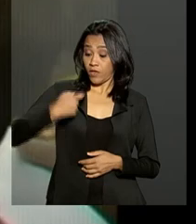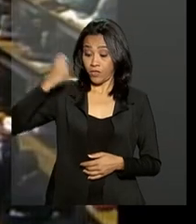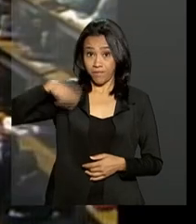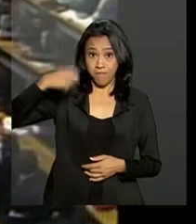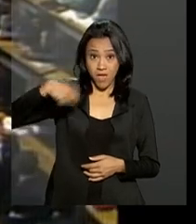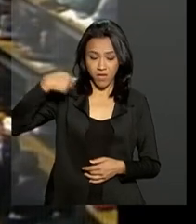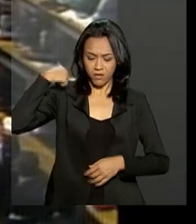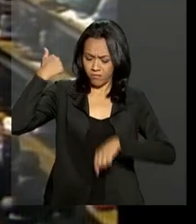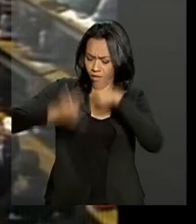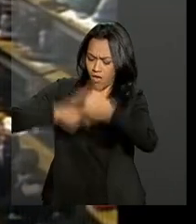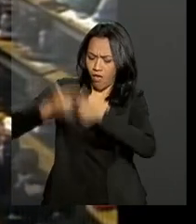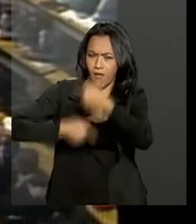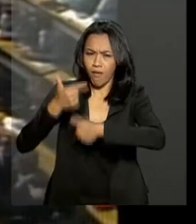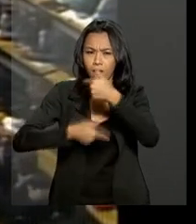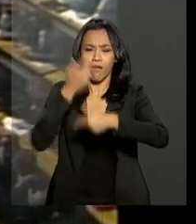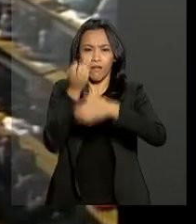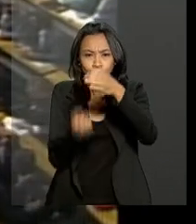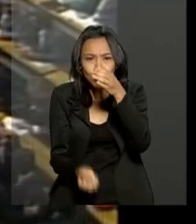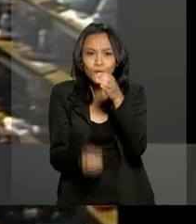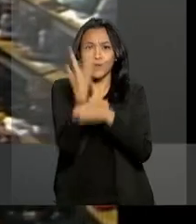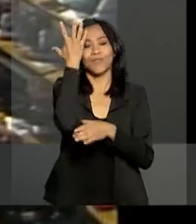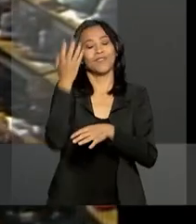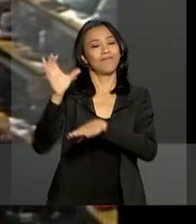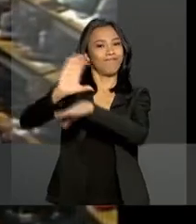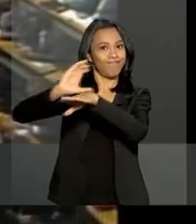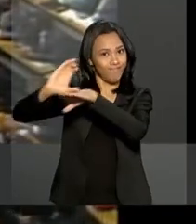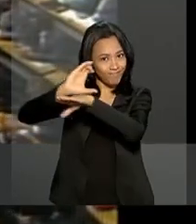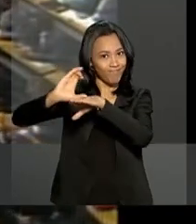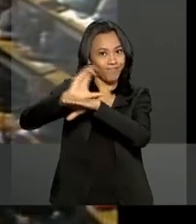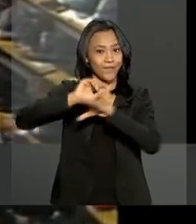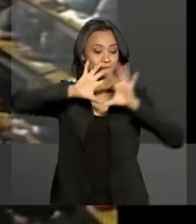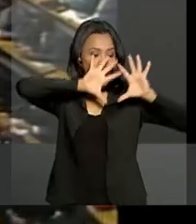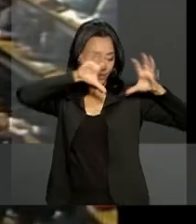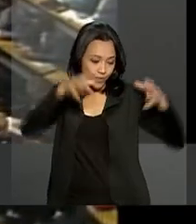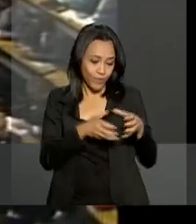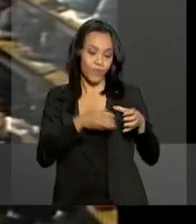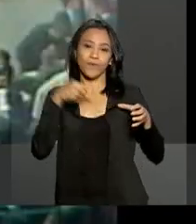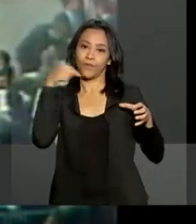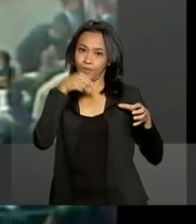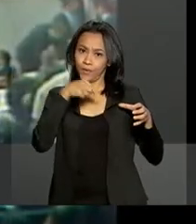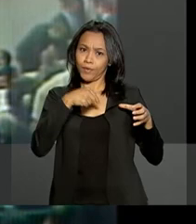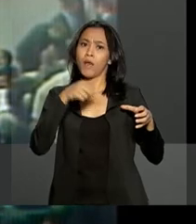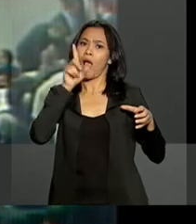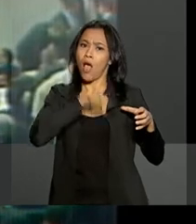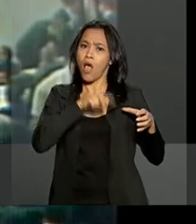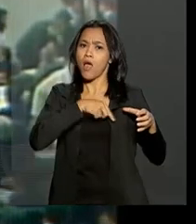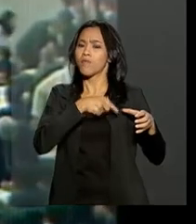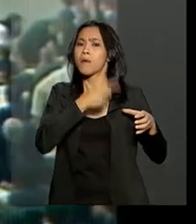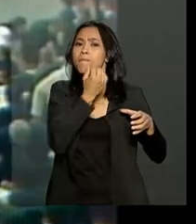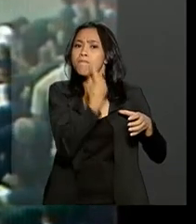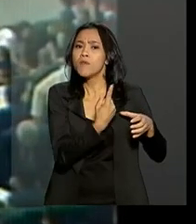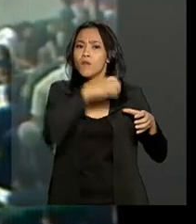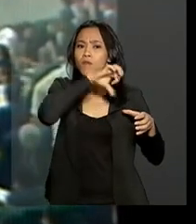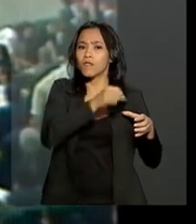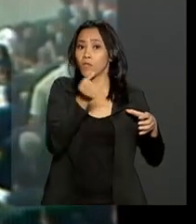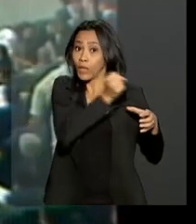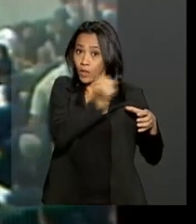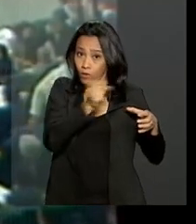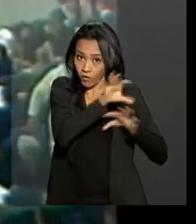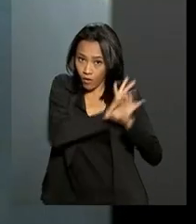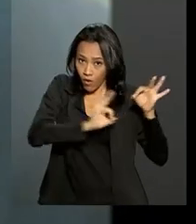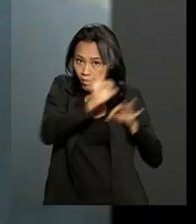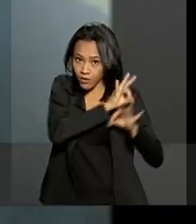trabalho até que nascesse a Constituição. A Assembleia Nacional Constituinte, convocada em 1985